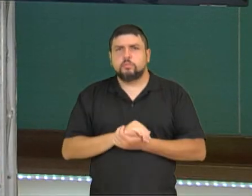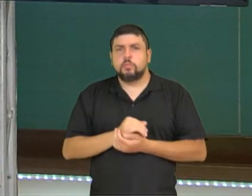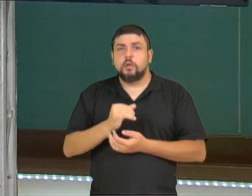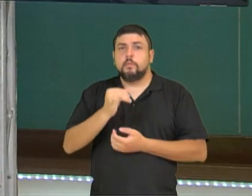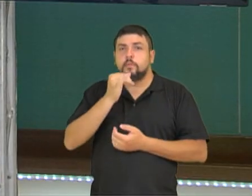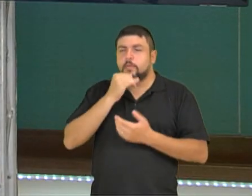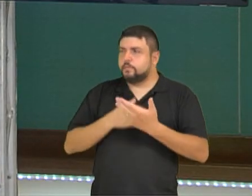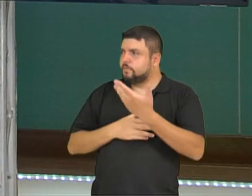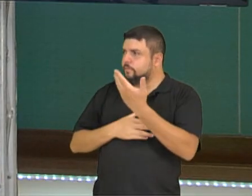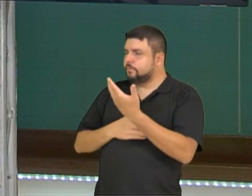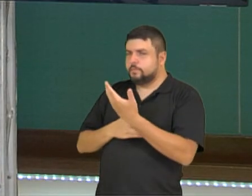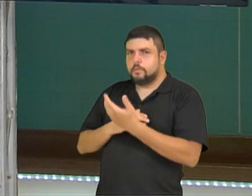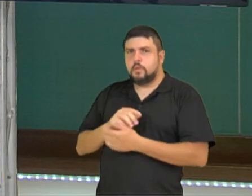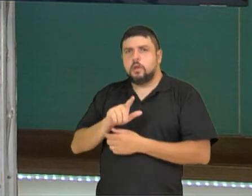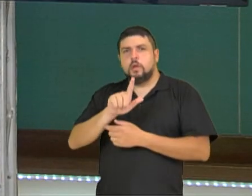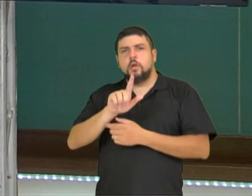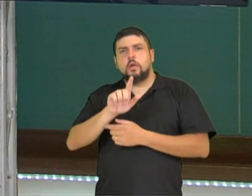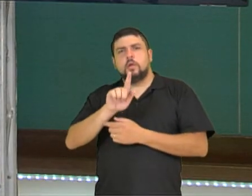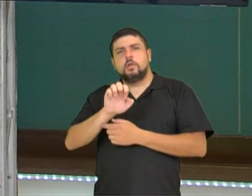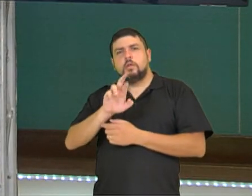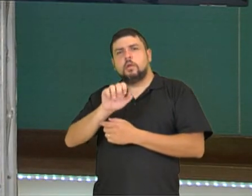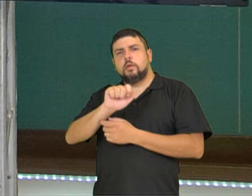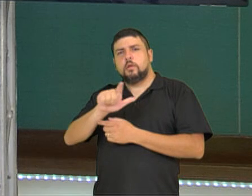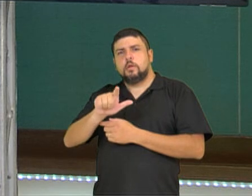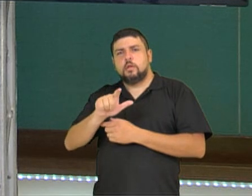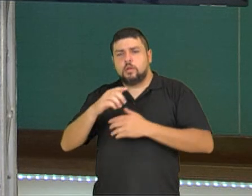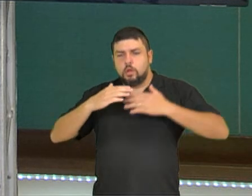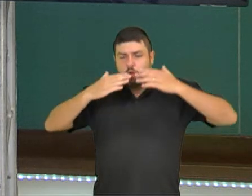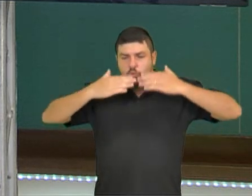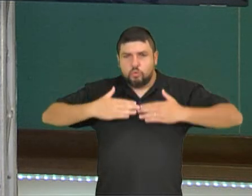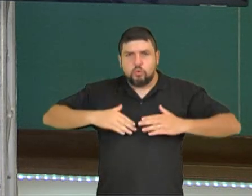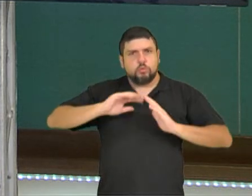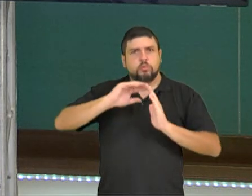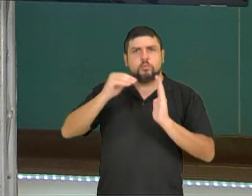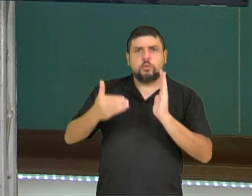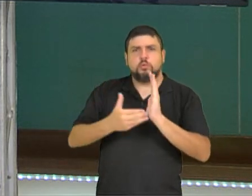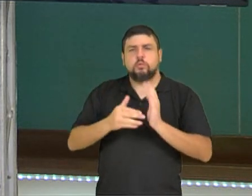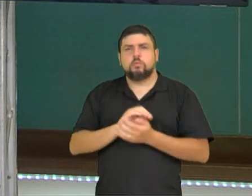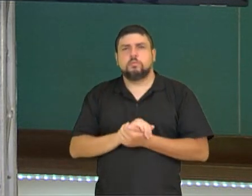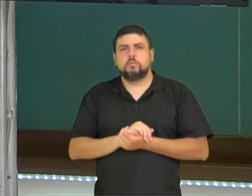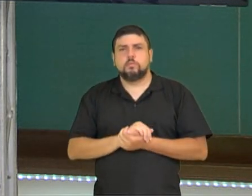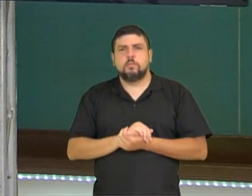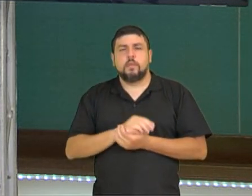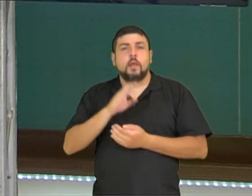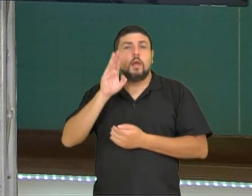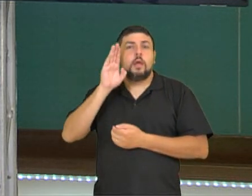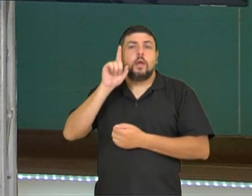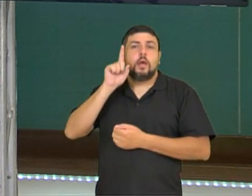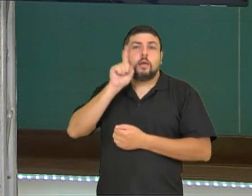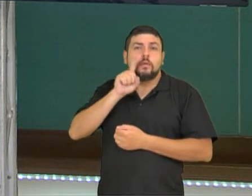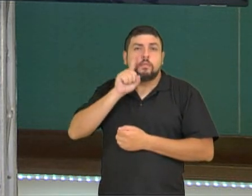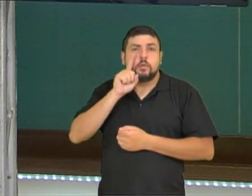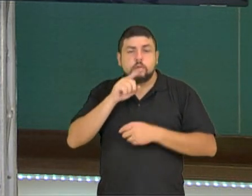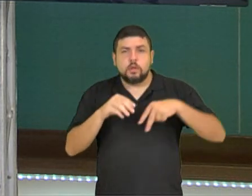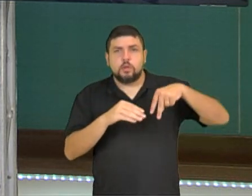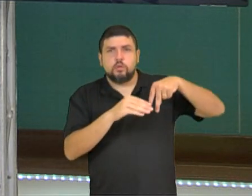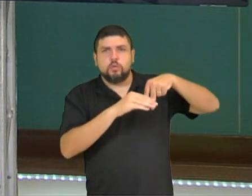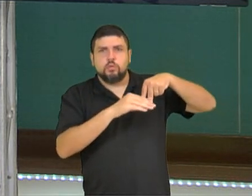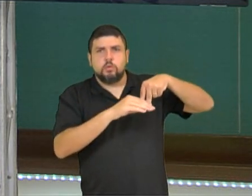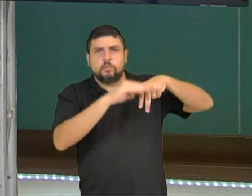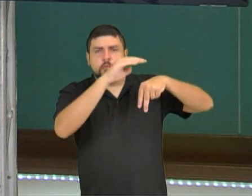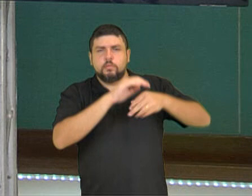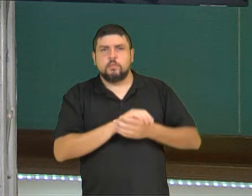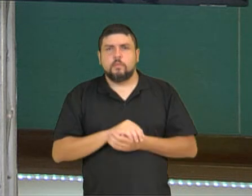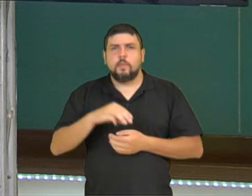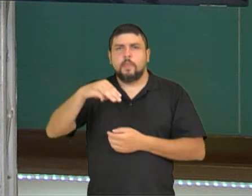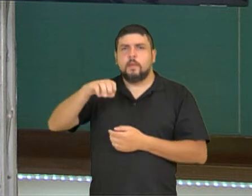o geral pega a área geral e o personagem centralizado. O americano pega do joelho para cima, o médio da